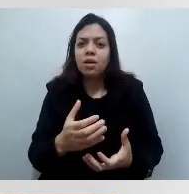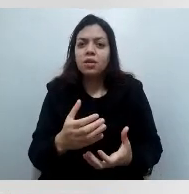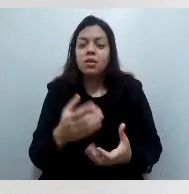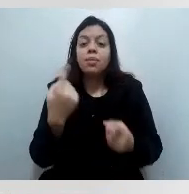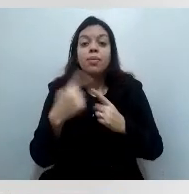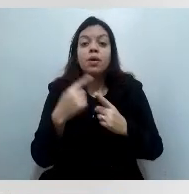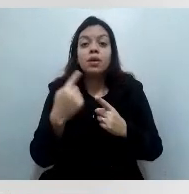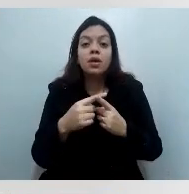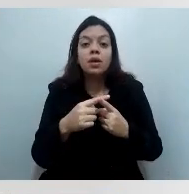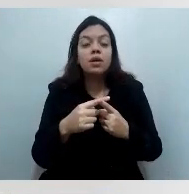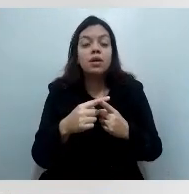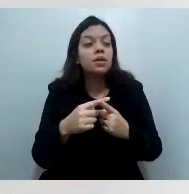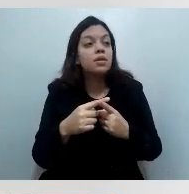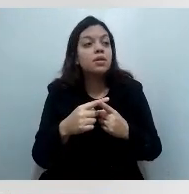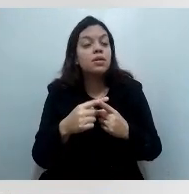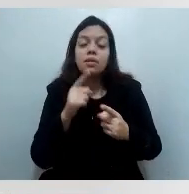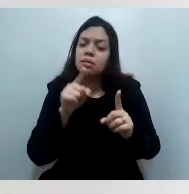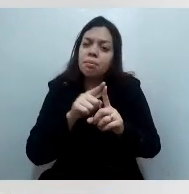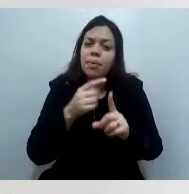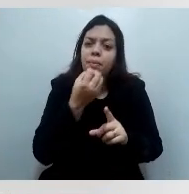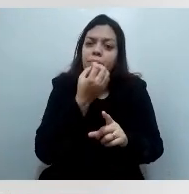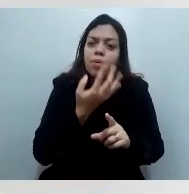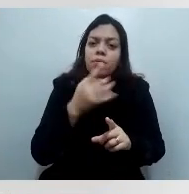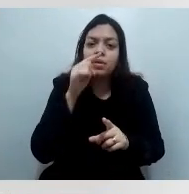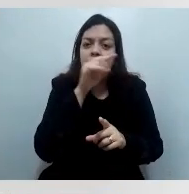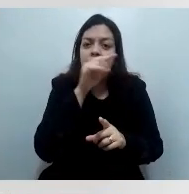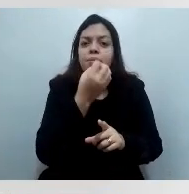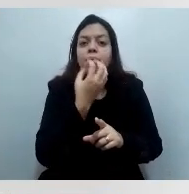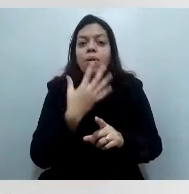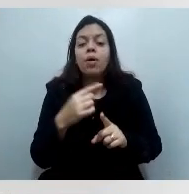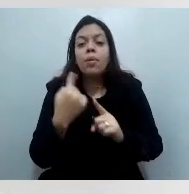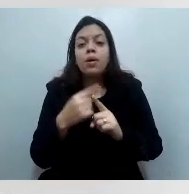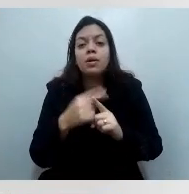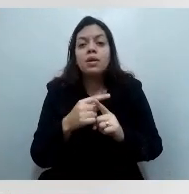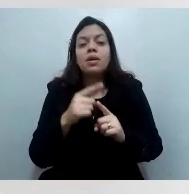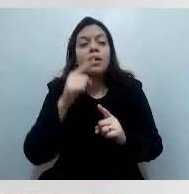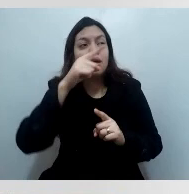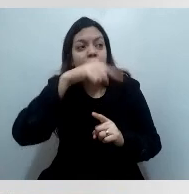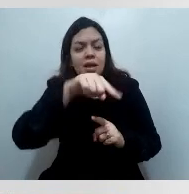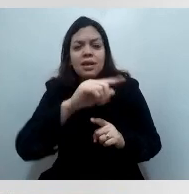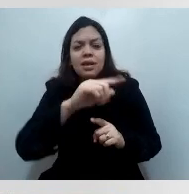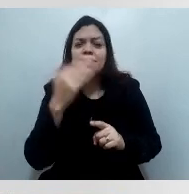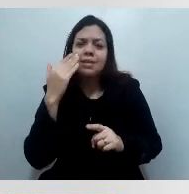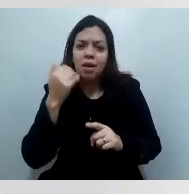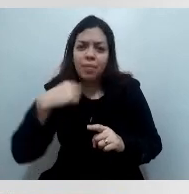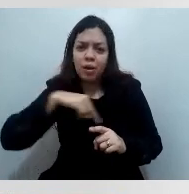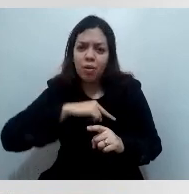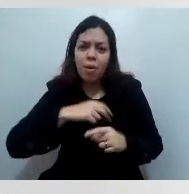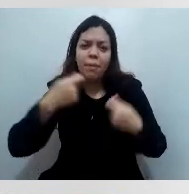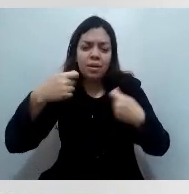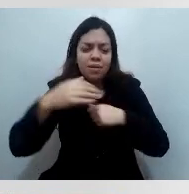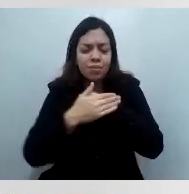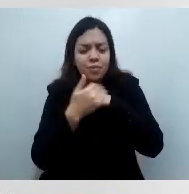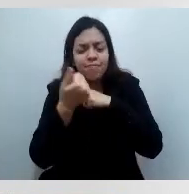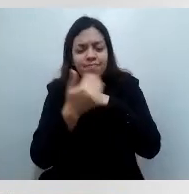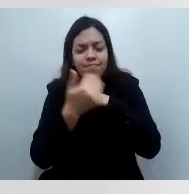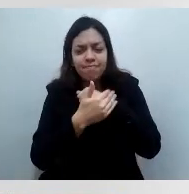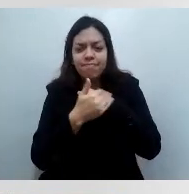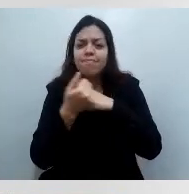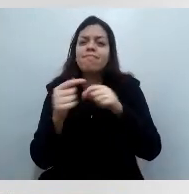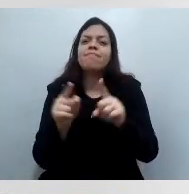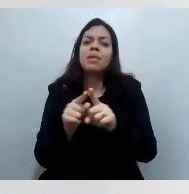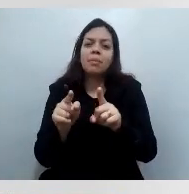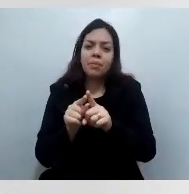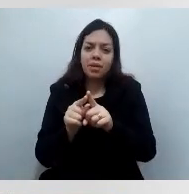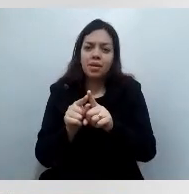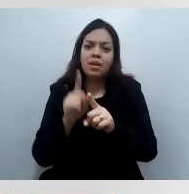assim como, mas que eles entendem que nós estamos precisando nesse momento desse apago, e eles nos dão esse apago, isso é muito importante.